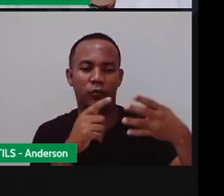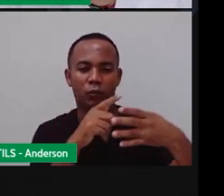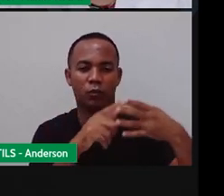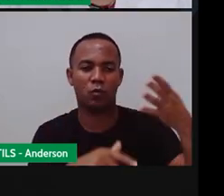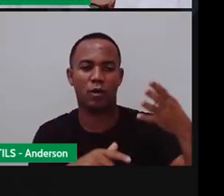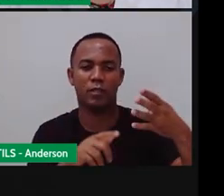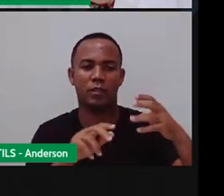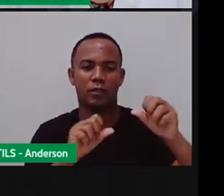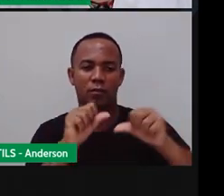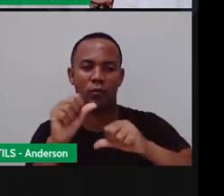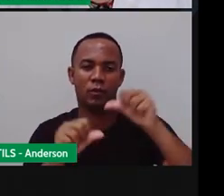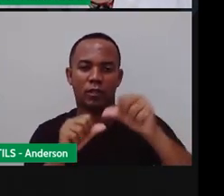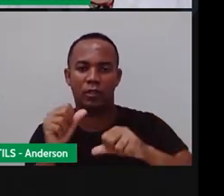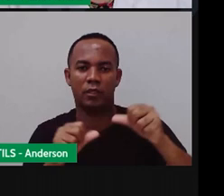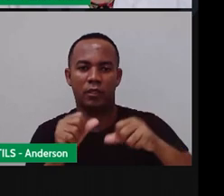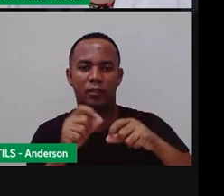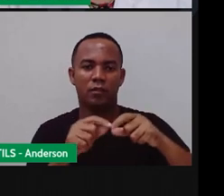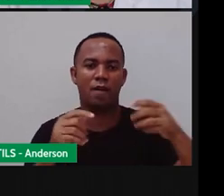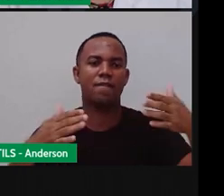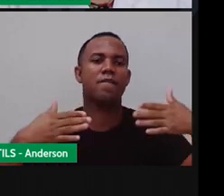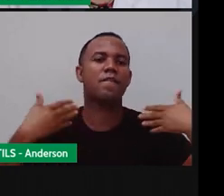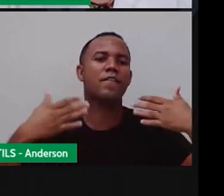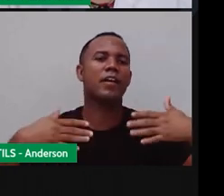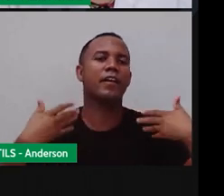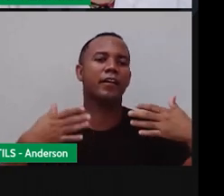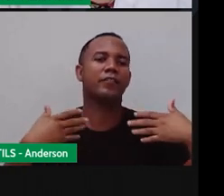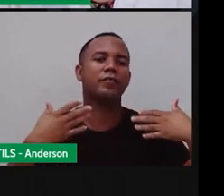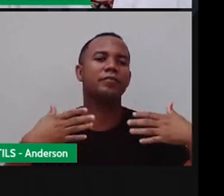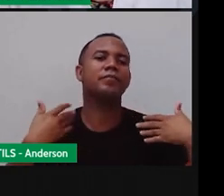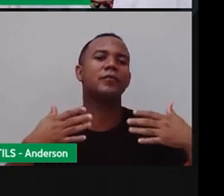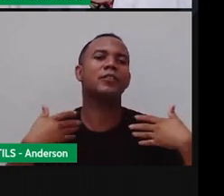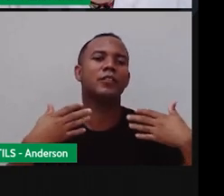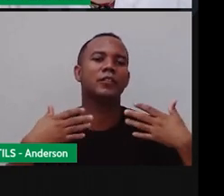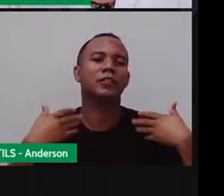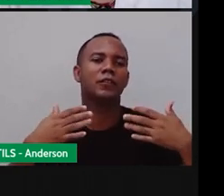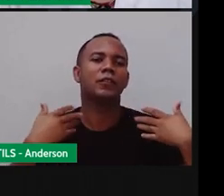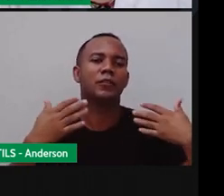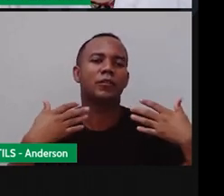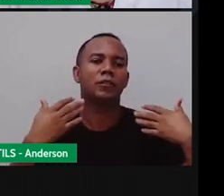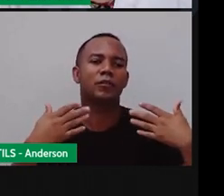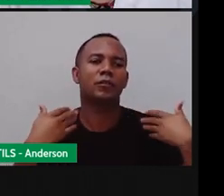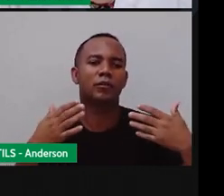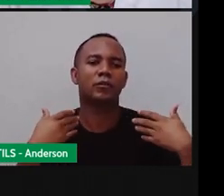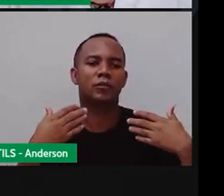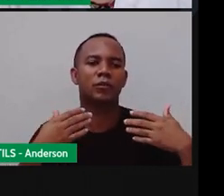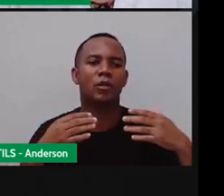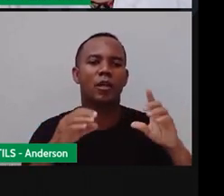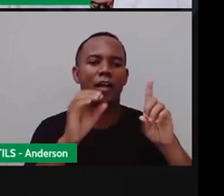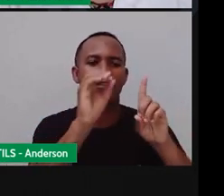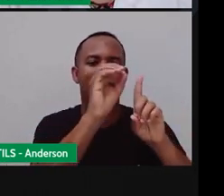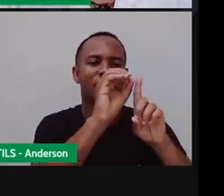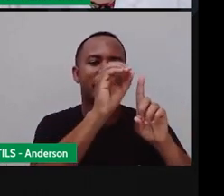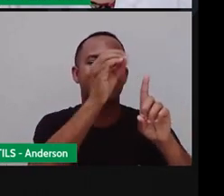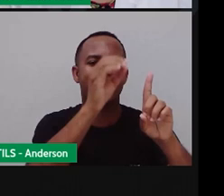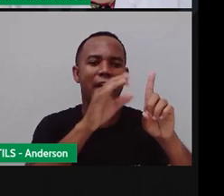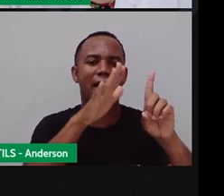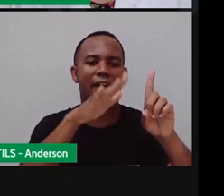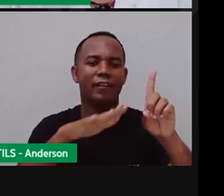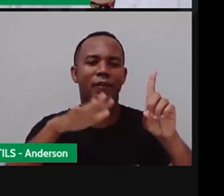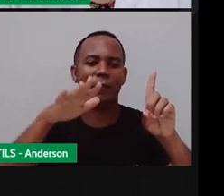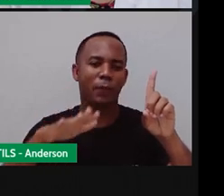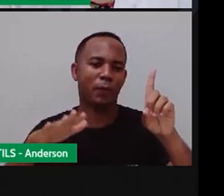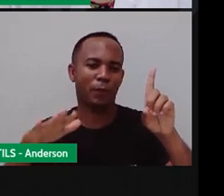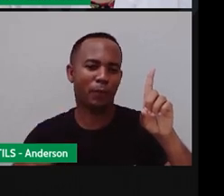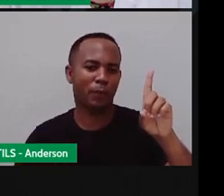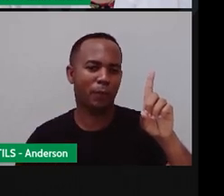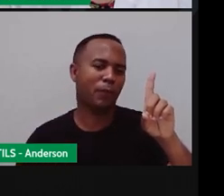ano existentes são verão né? Isso Outono que é onde caem as